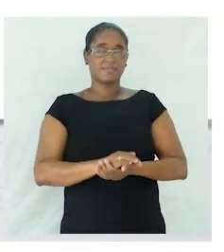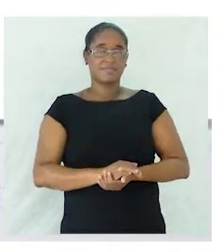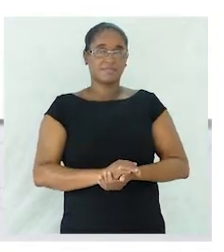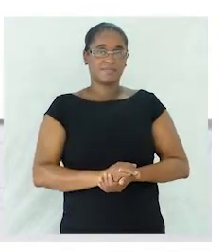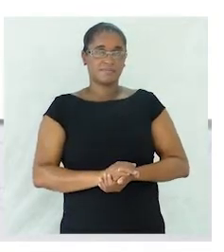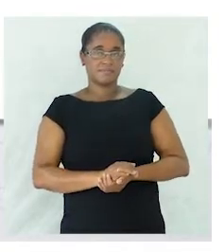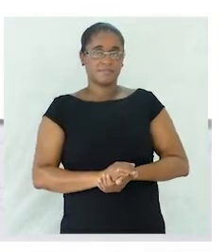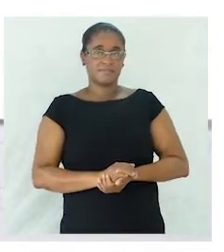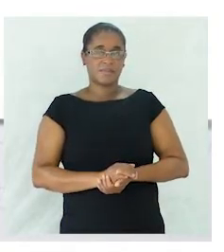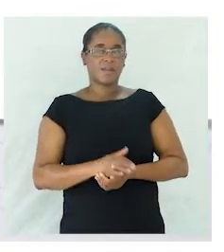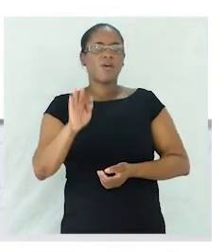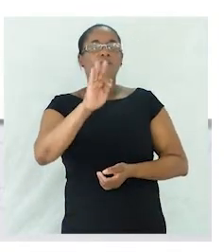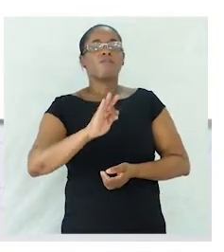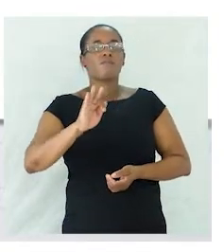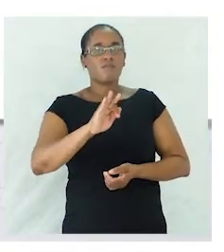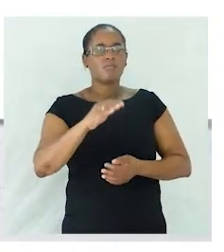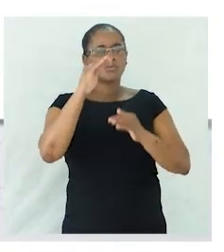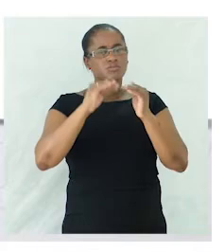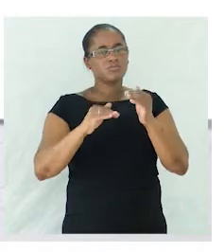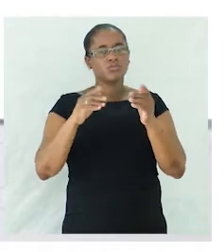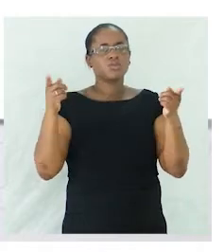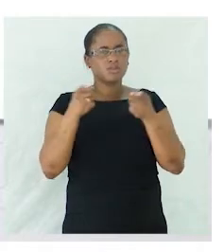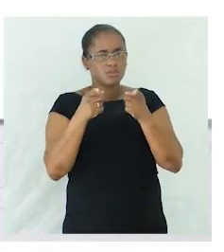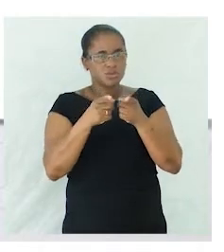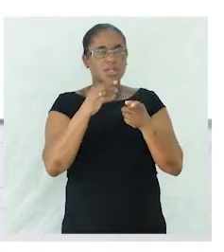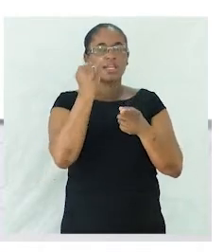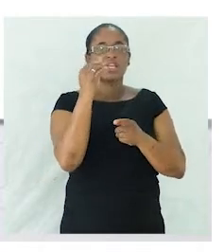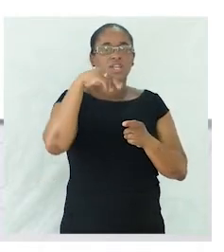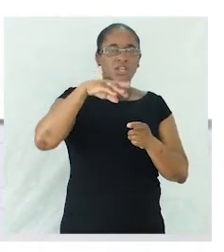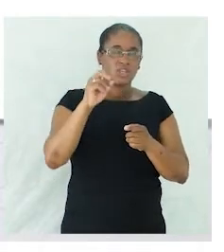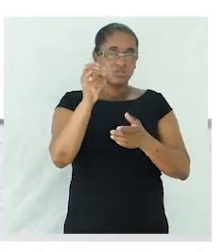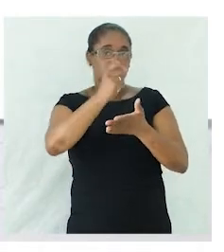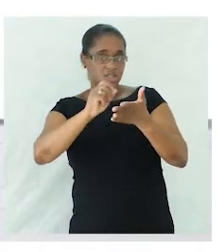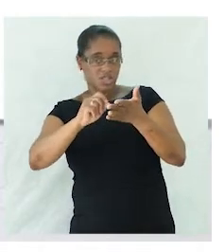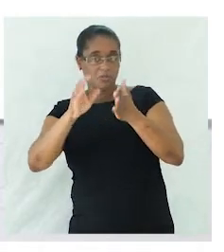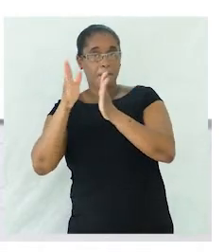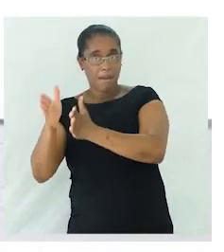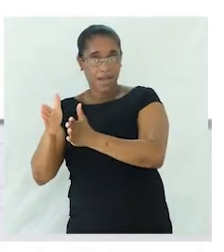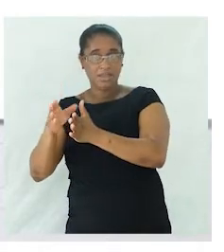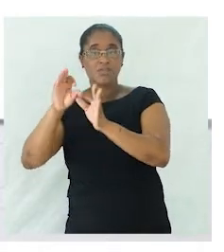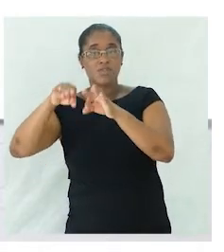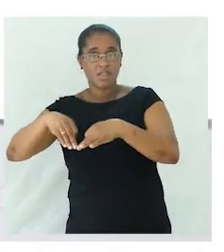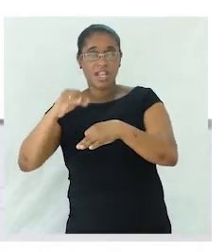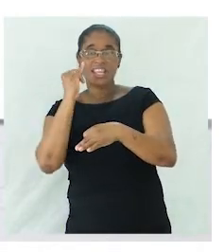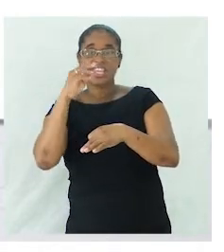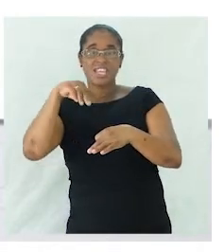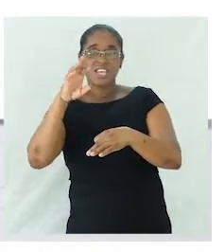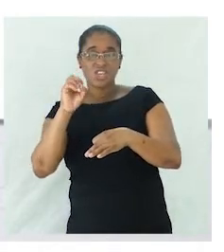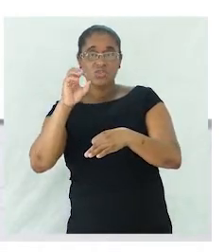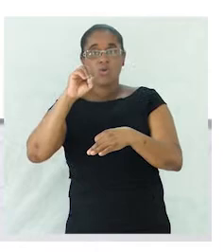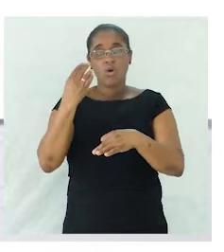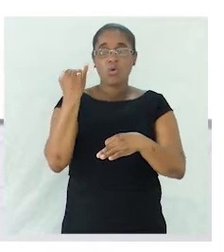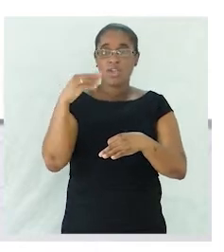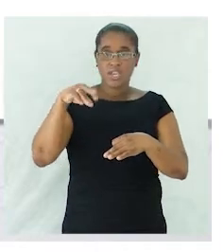não é? forma o diminutivo em inho ou seja acrescentando a parte final in ou inha zinho ou